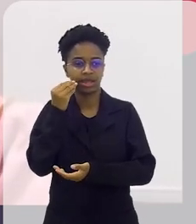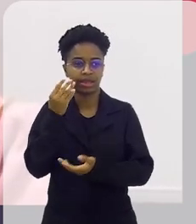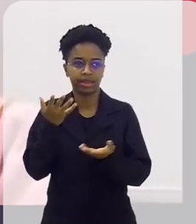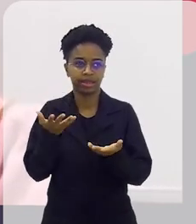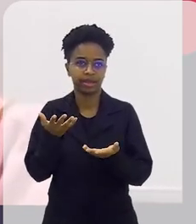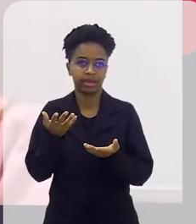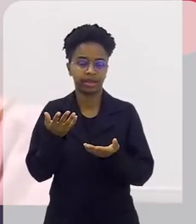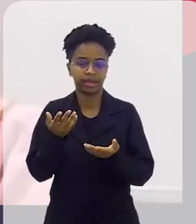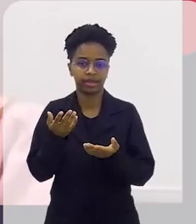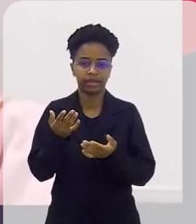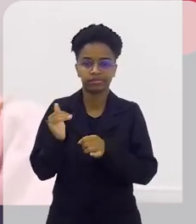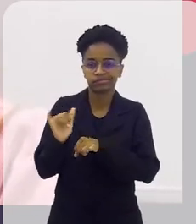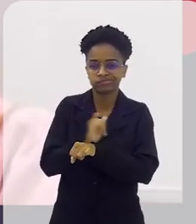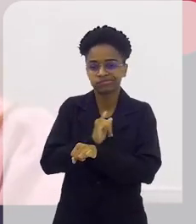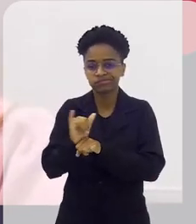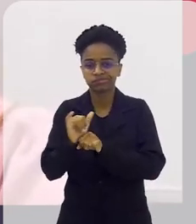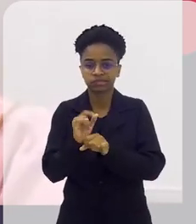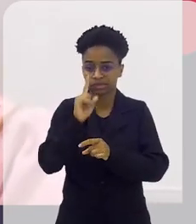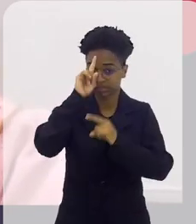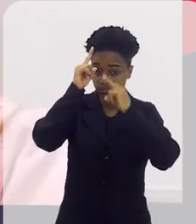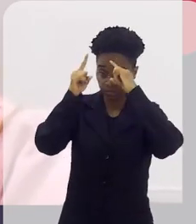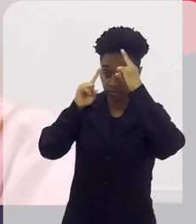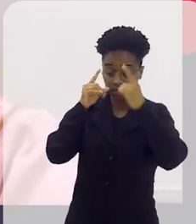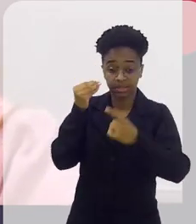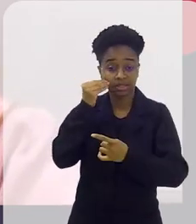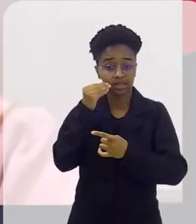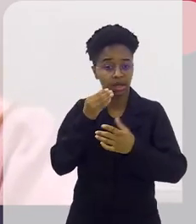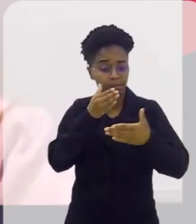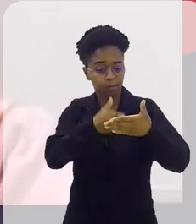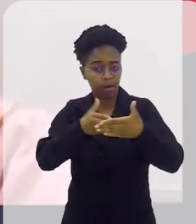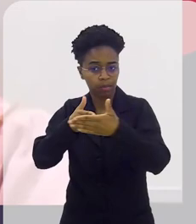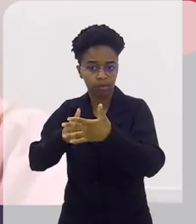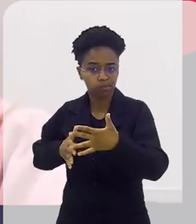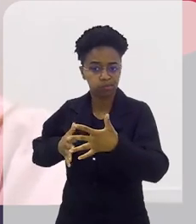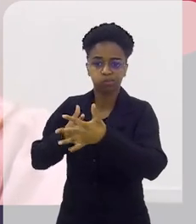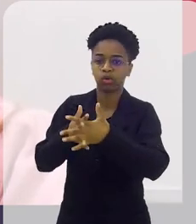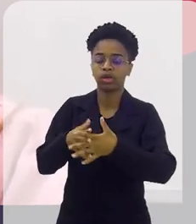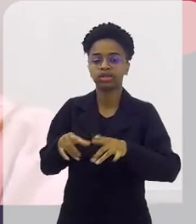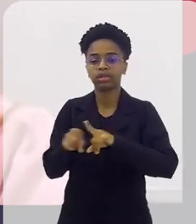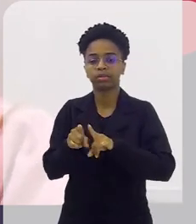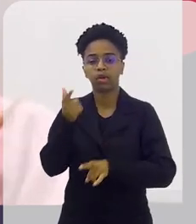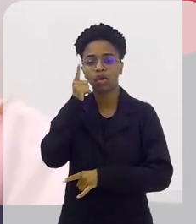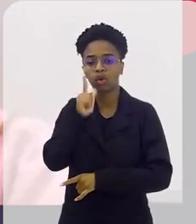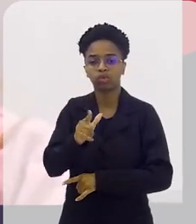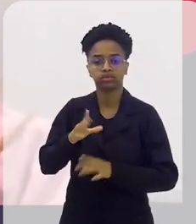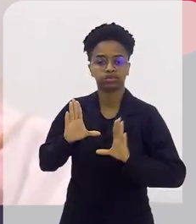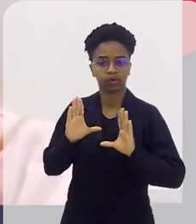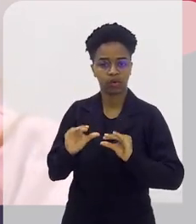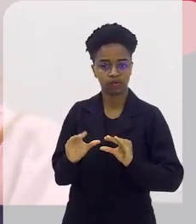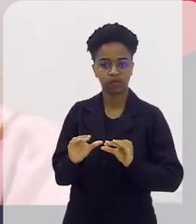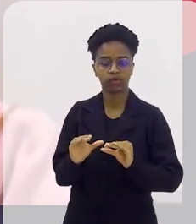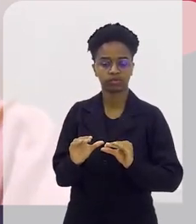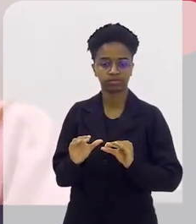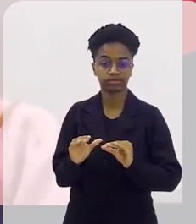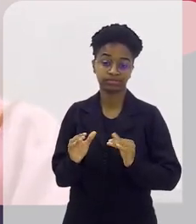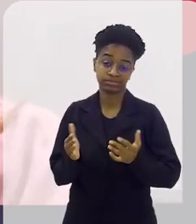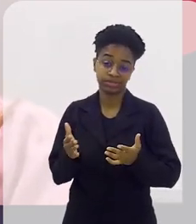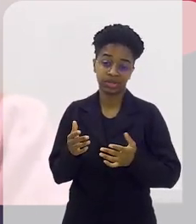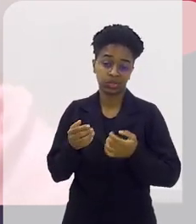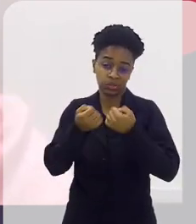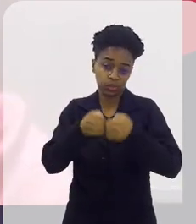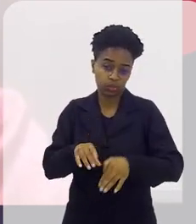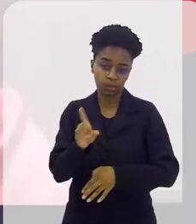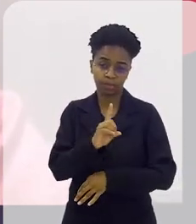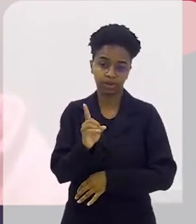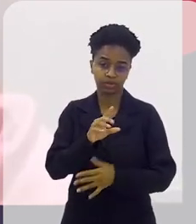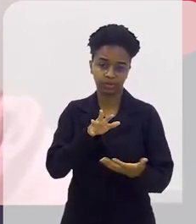contornar essas limitações e conseguir o nosso conforto de uma maneira